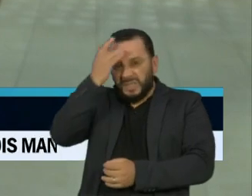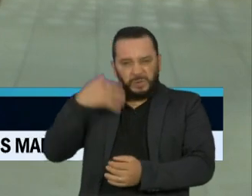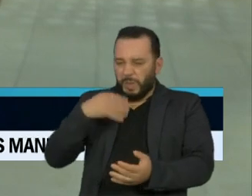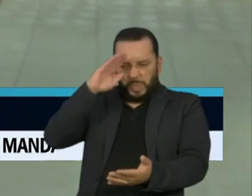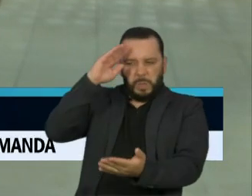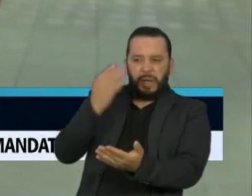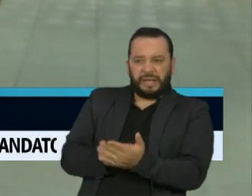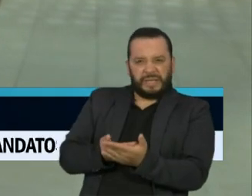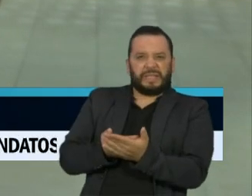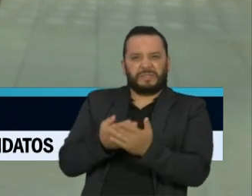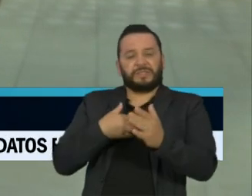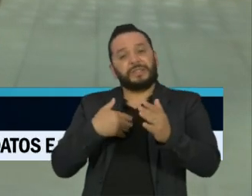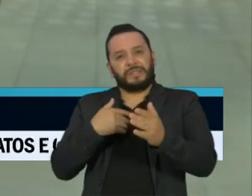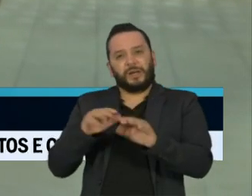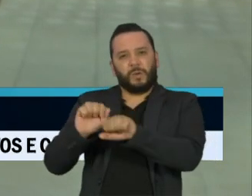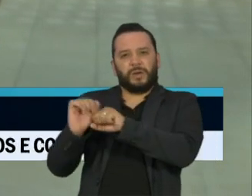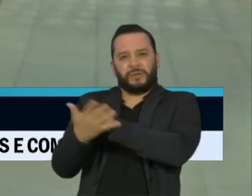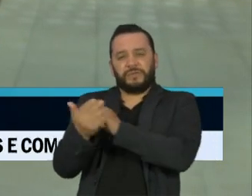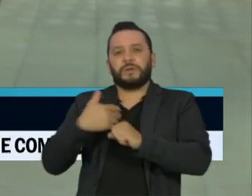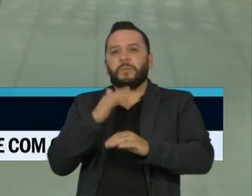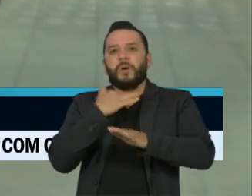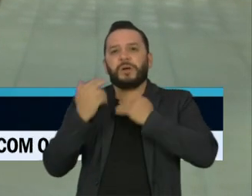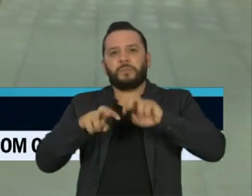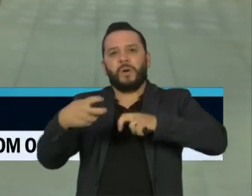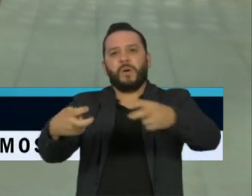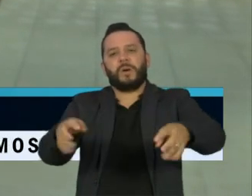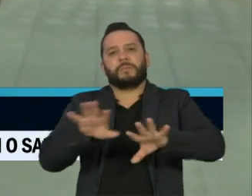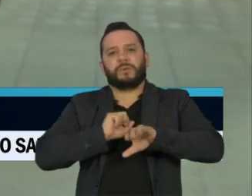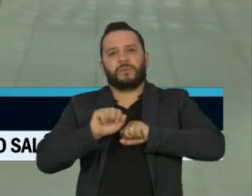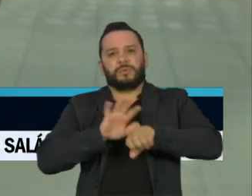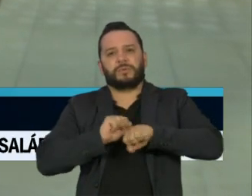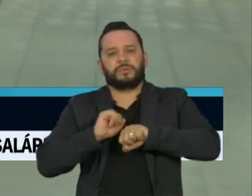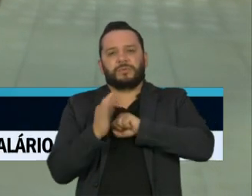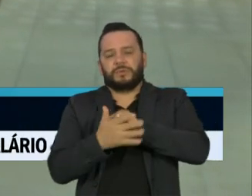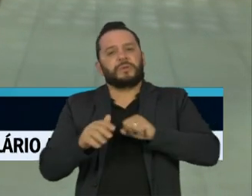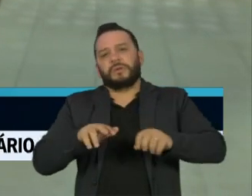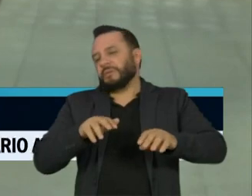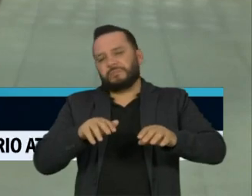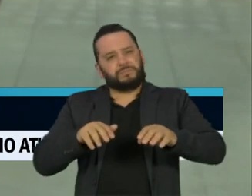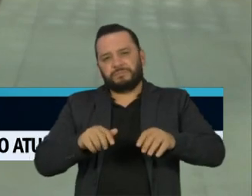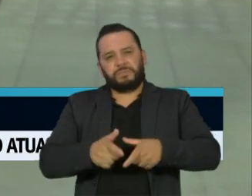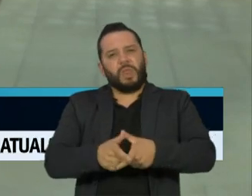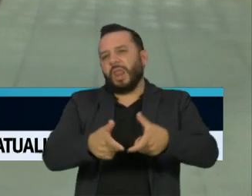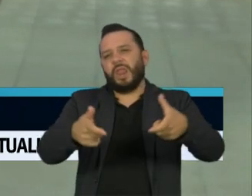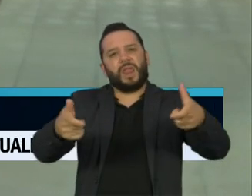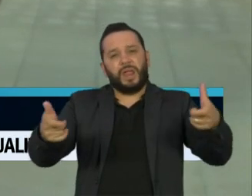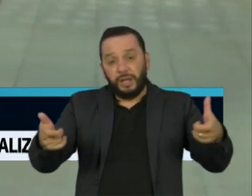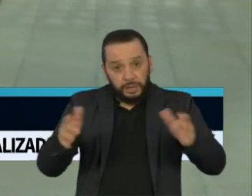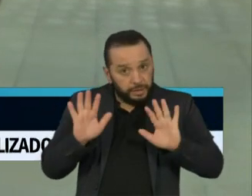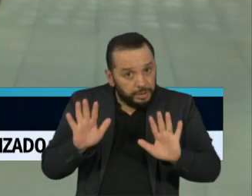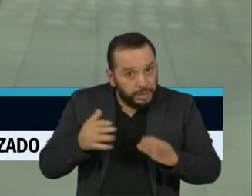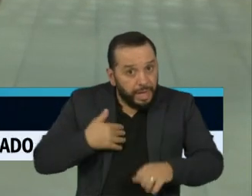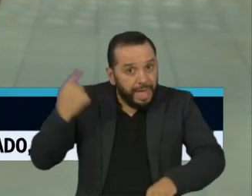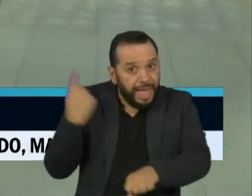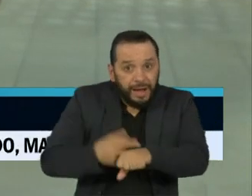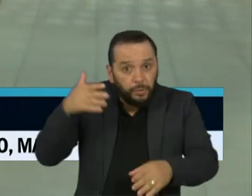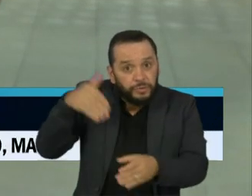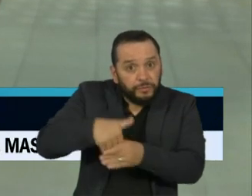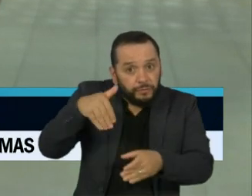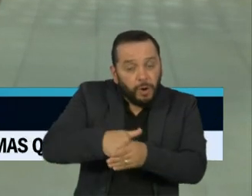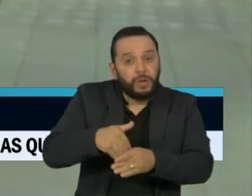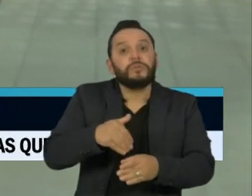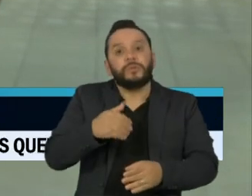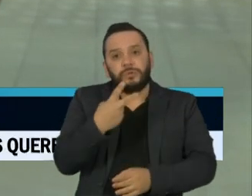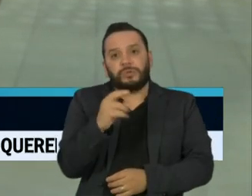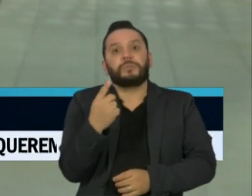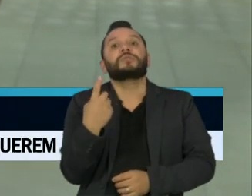em Manaus e em outras cidades brasileiras, onde Bolsonaro recebeu mais votos nas eleições de 2018. É o que revela um estudo